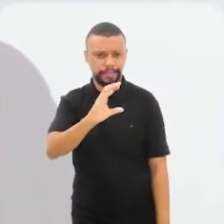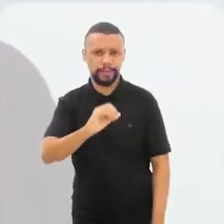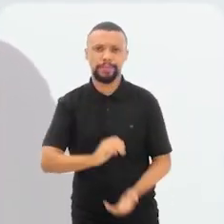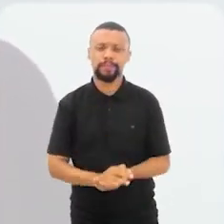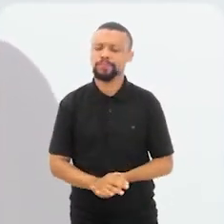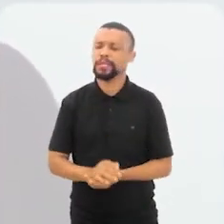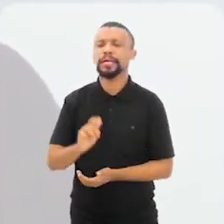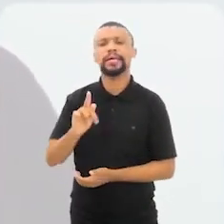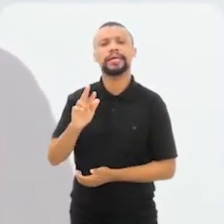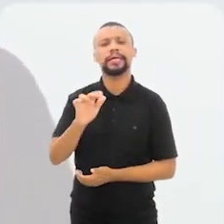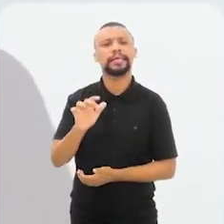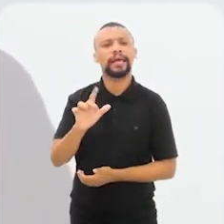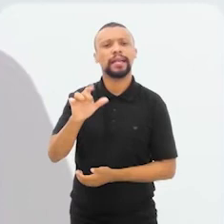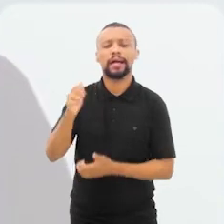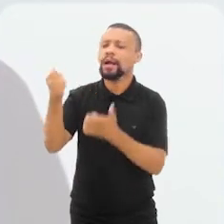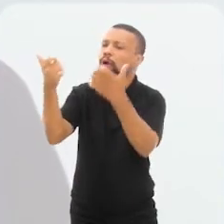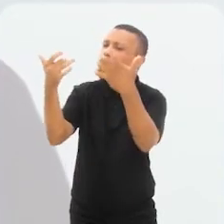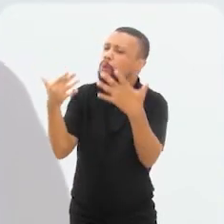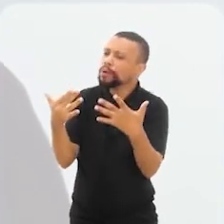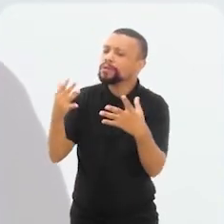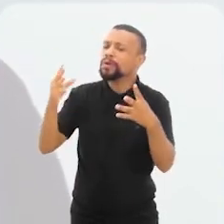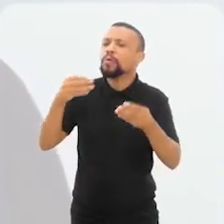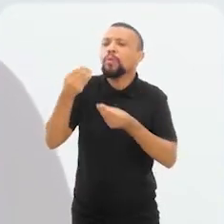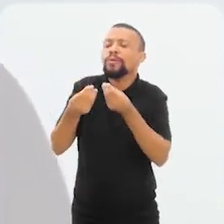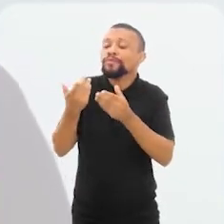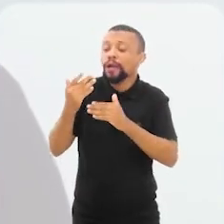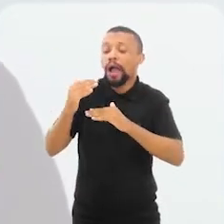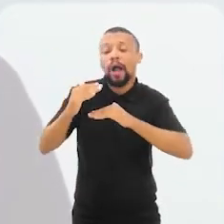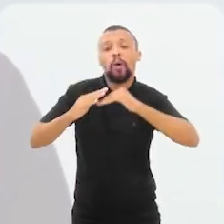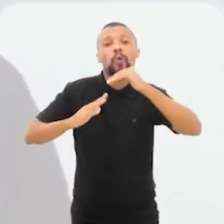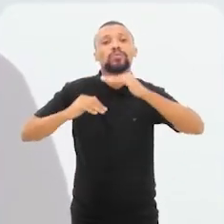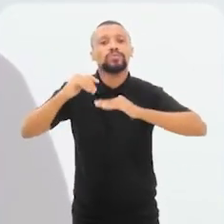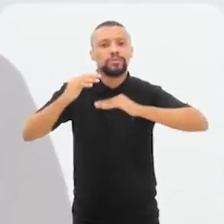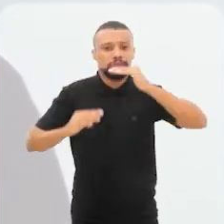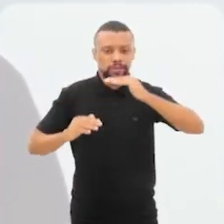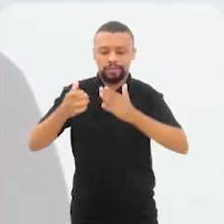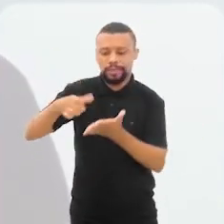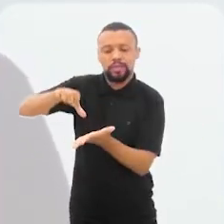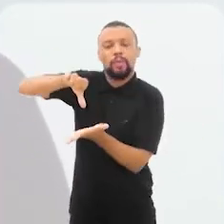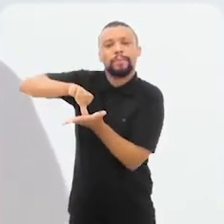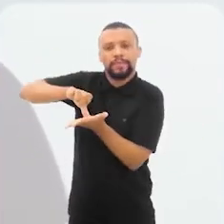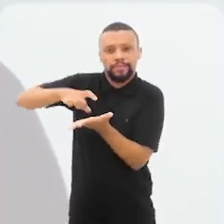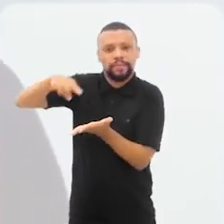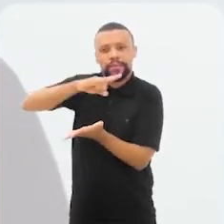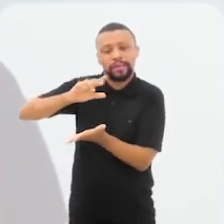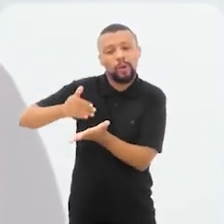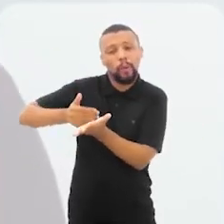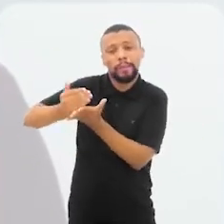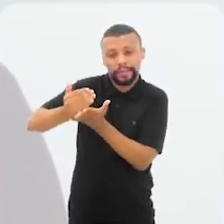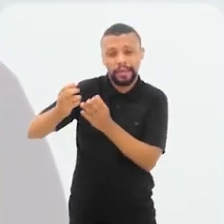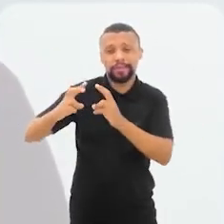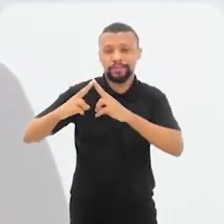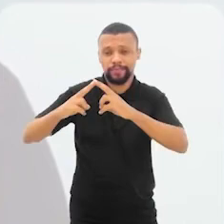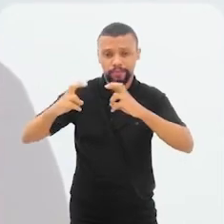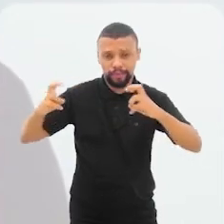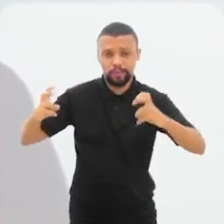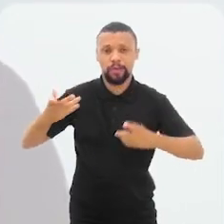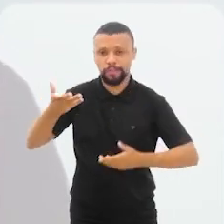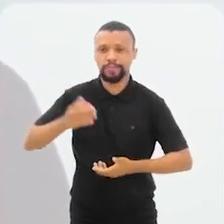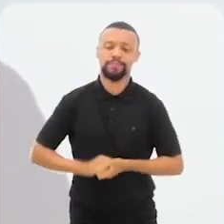contar um pouquinho para a gente como é que foi a construção desse observatório que vocês já têm, já possuem em Florianópolis?